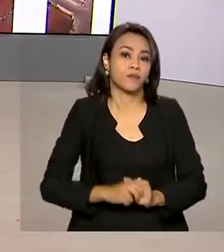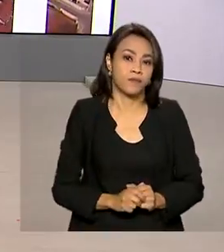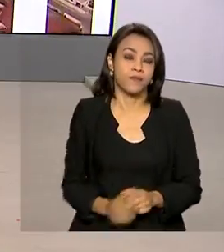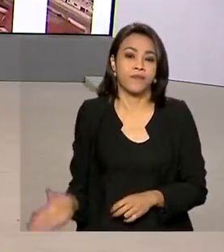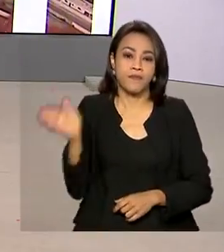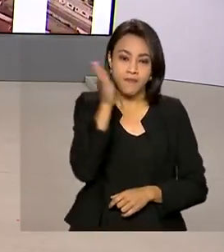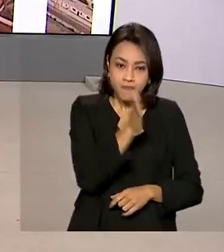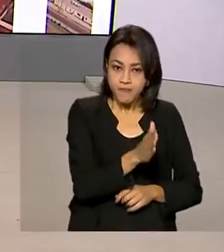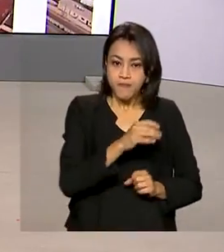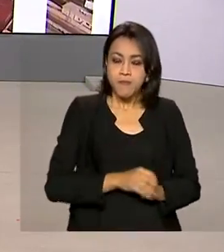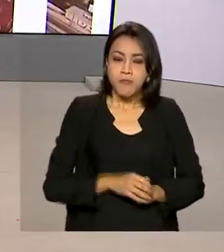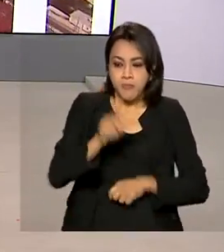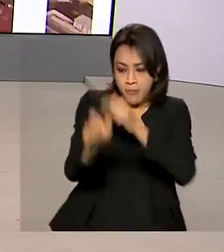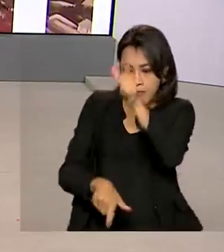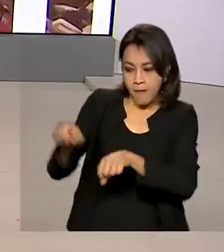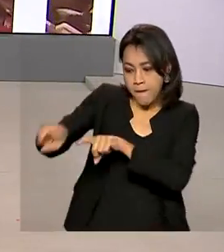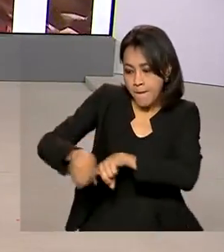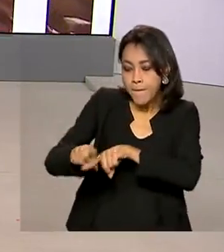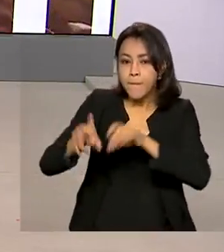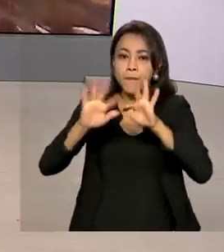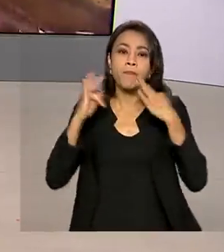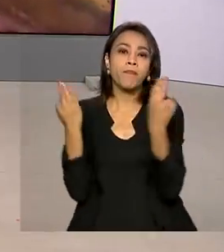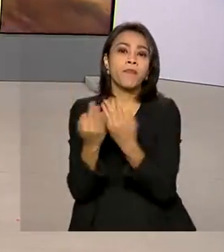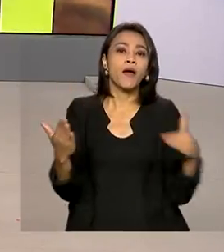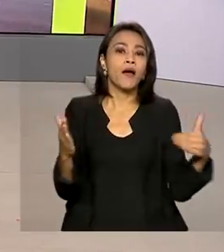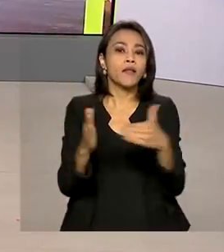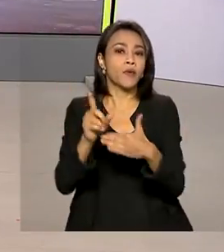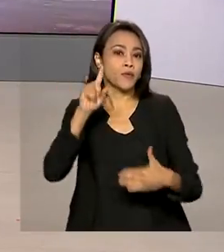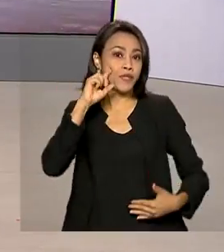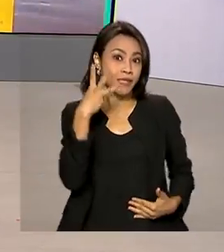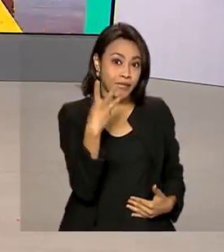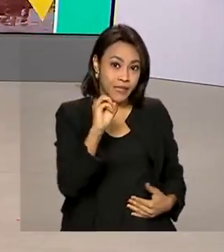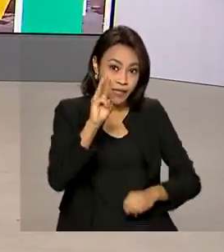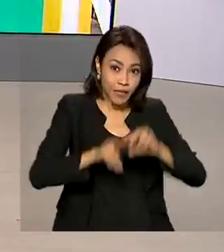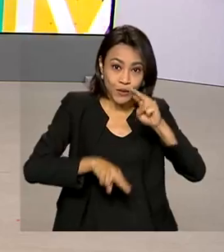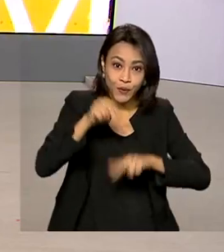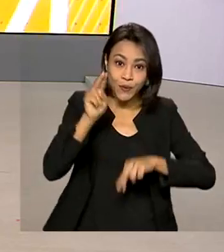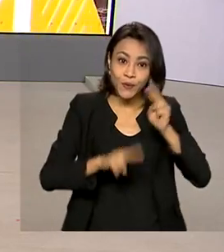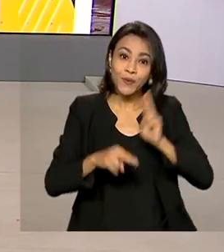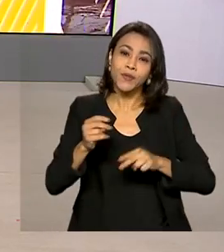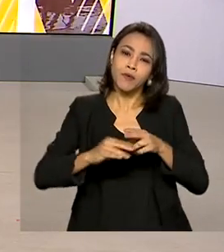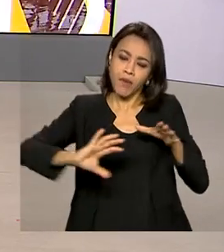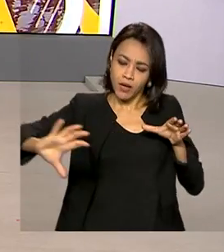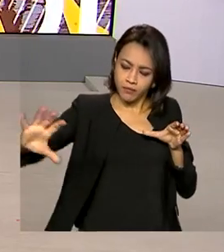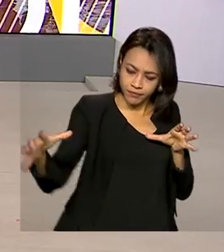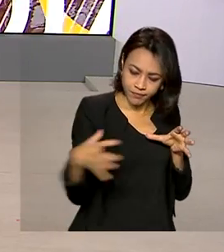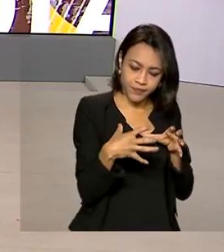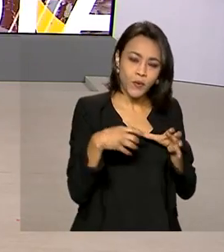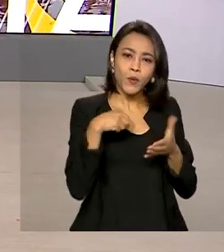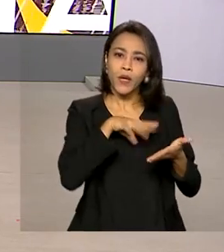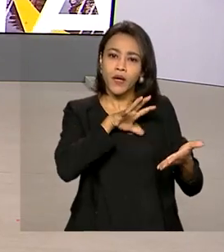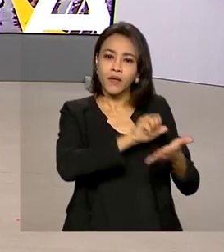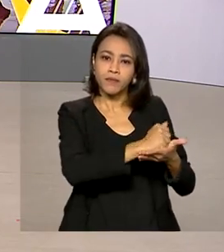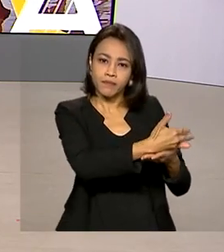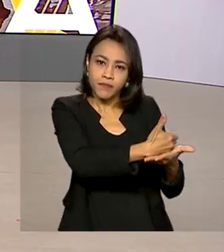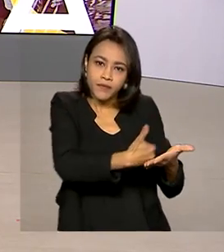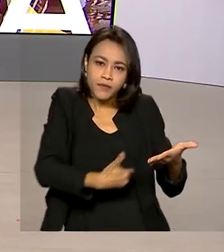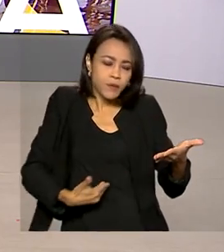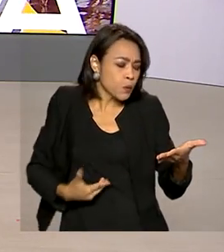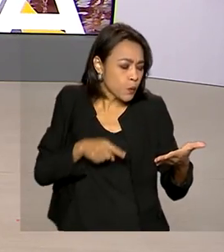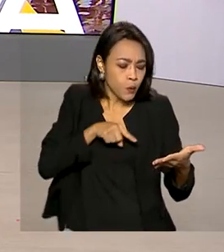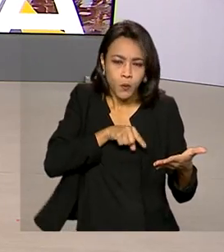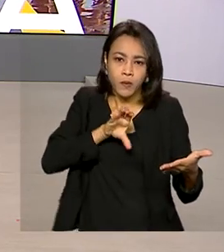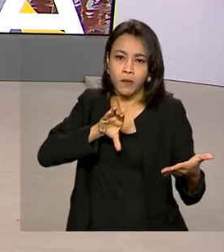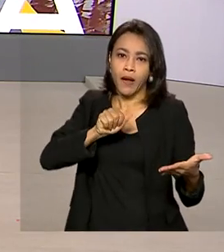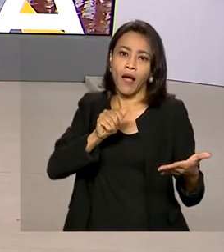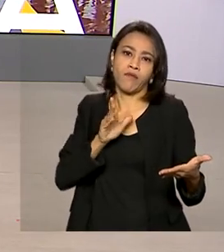Agricultores familiares têm até o dia 30 de junho para se integrarem ao CAF, o Cadastro Nacional de Agricultura Familiar, que